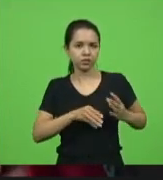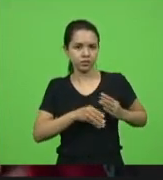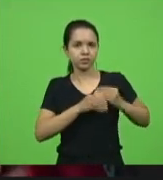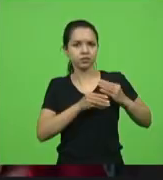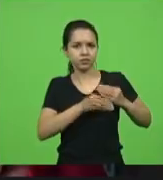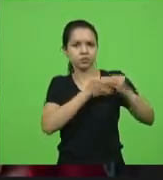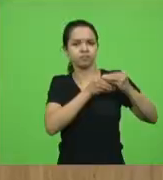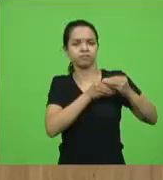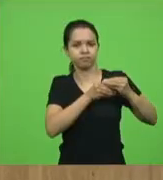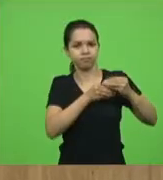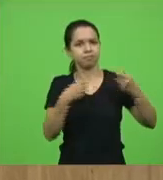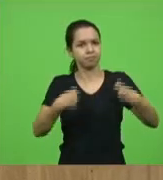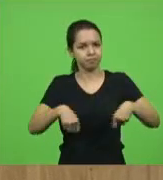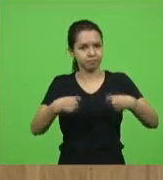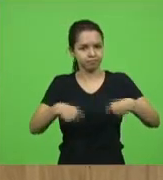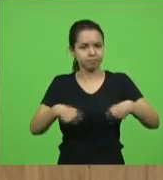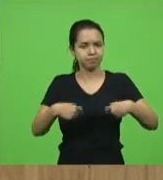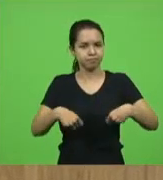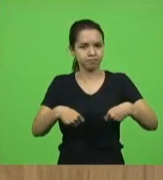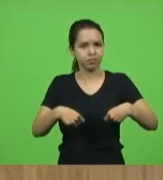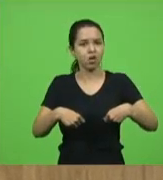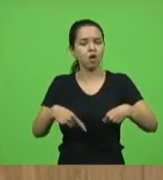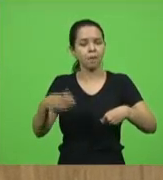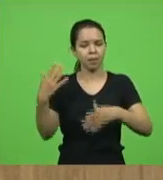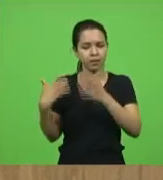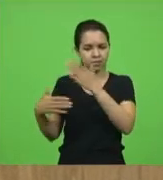desde o início do mandato...